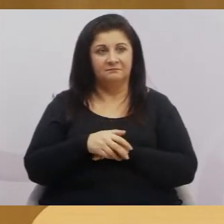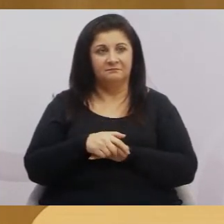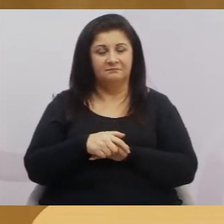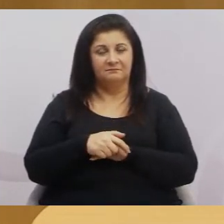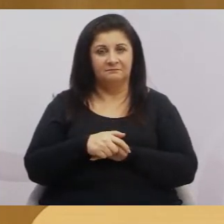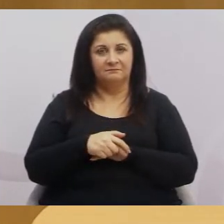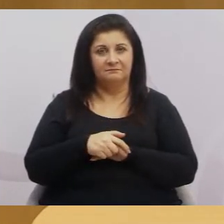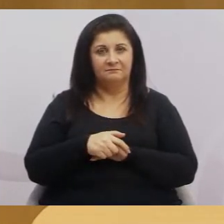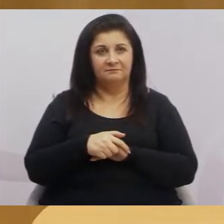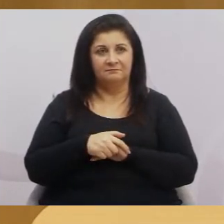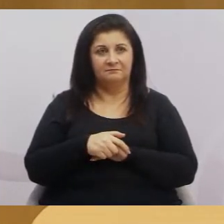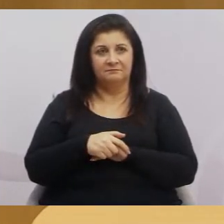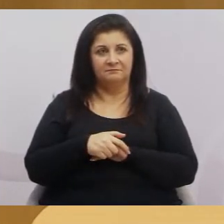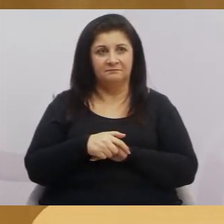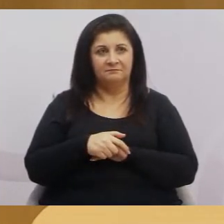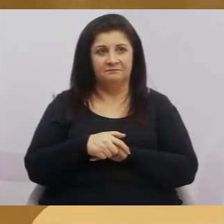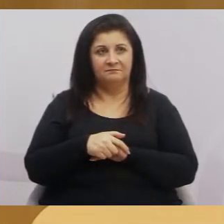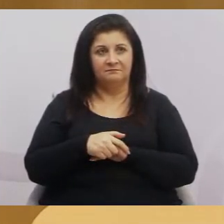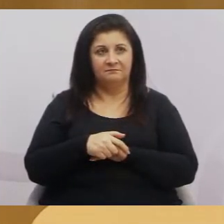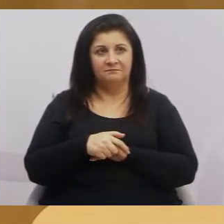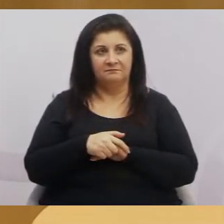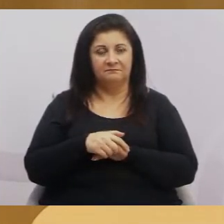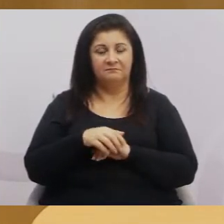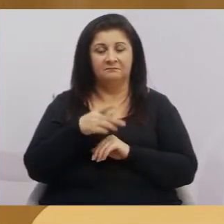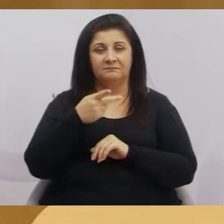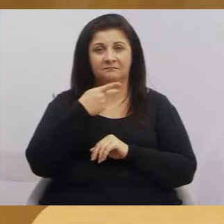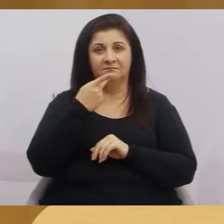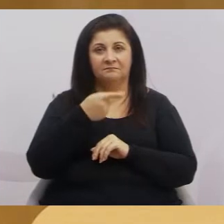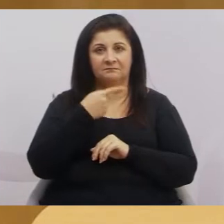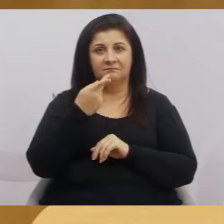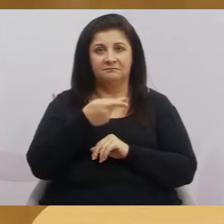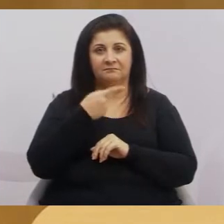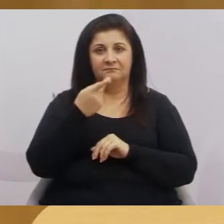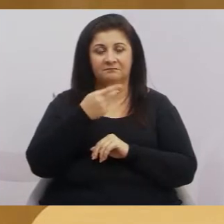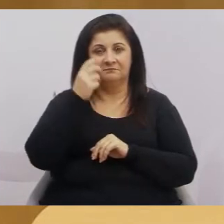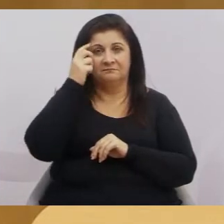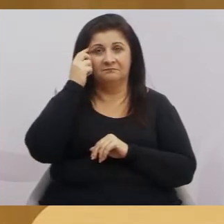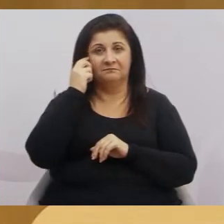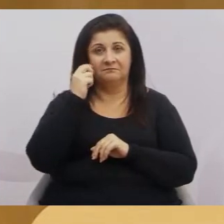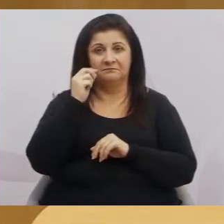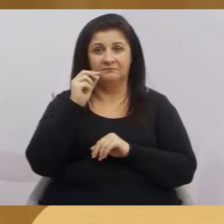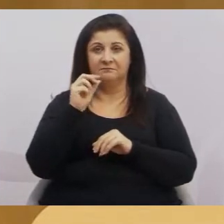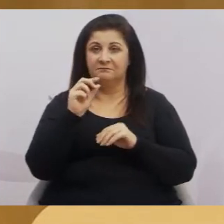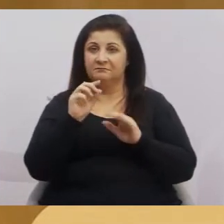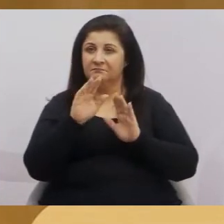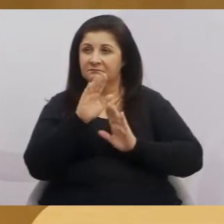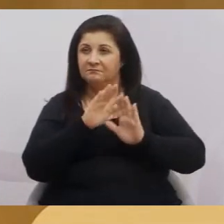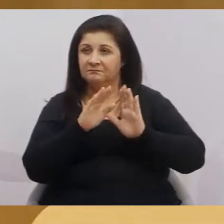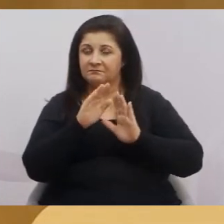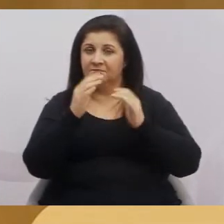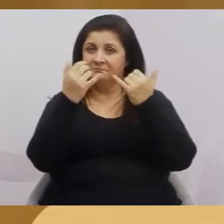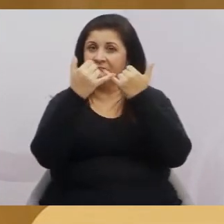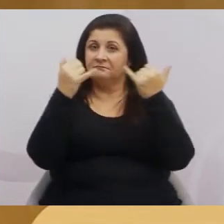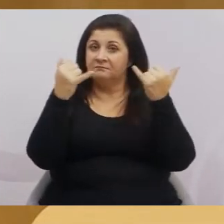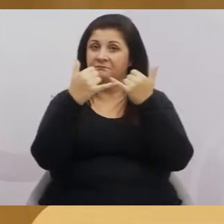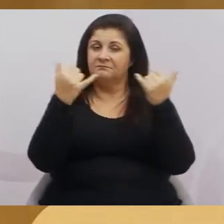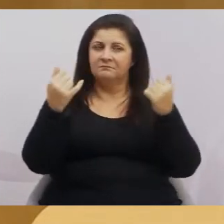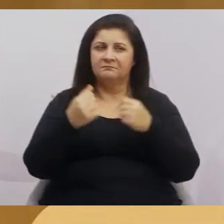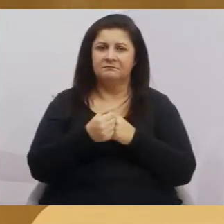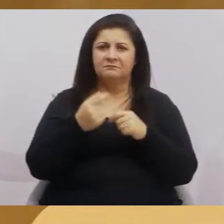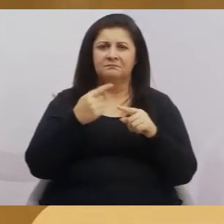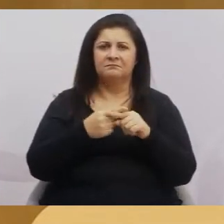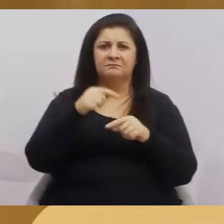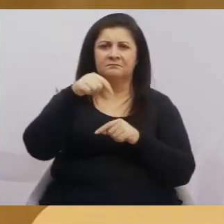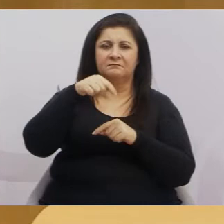e esta aqui, se fala muito que tem que economizar a energia, a IDP bandeirante, por que está gastando tanto aqui